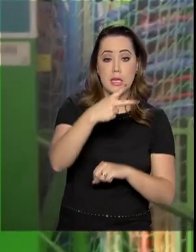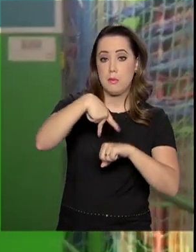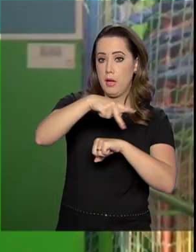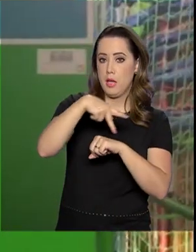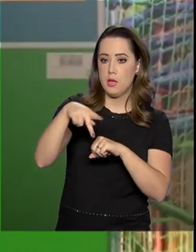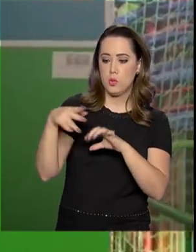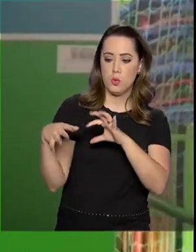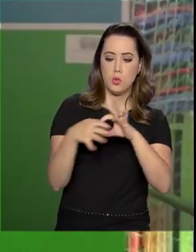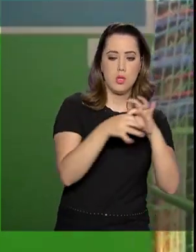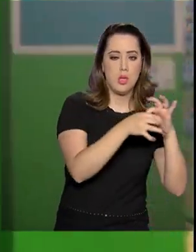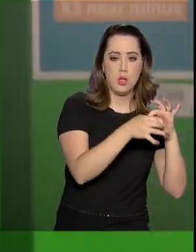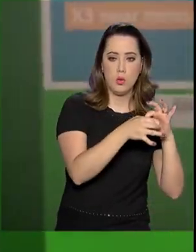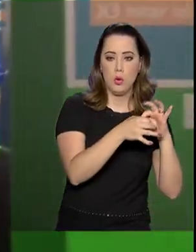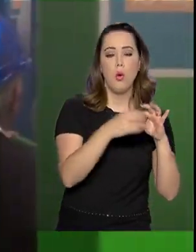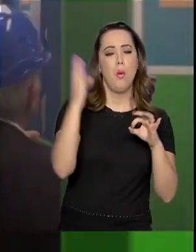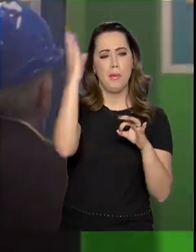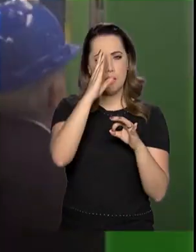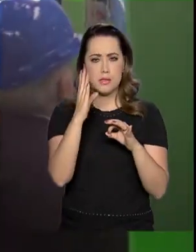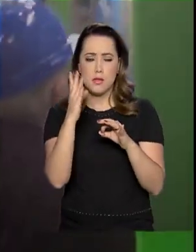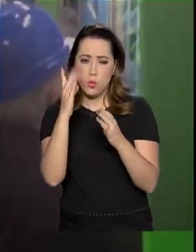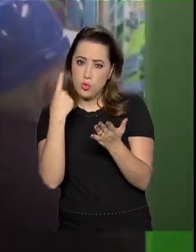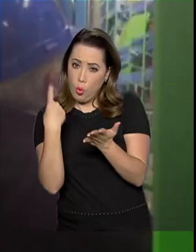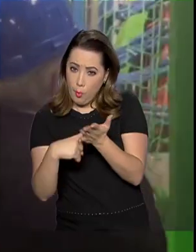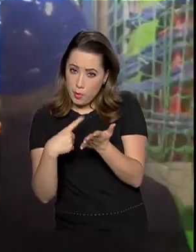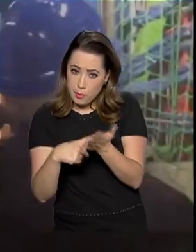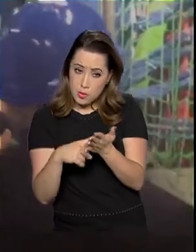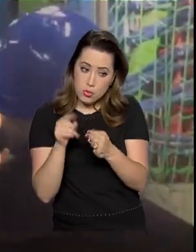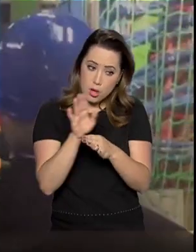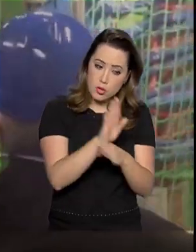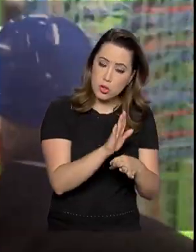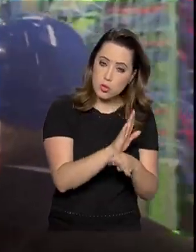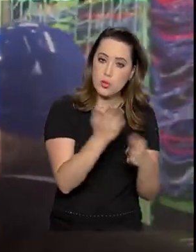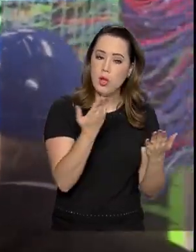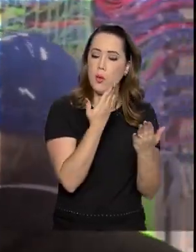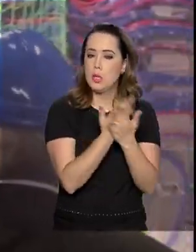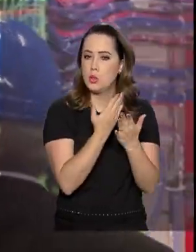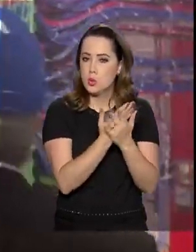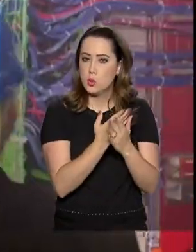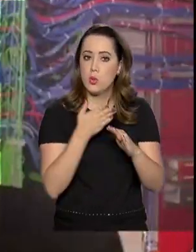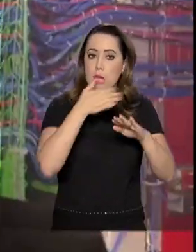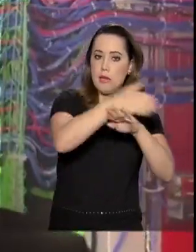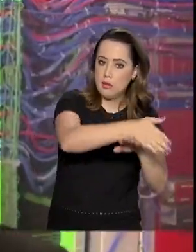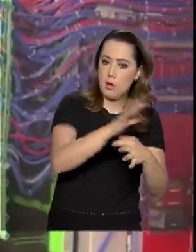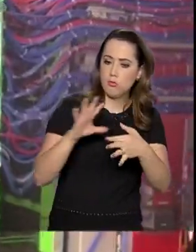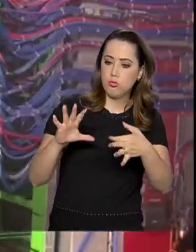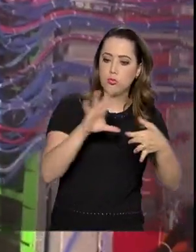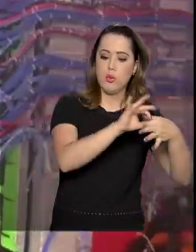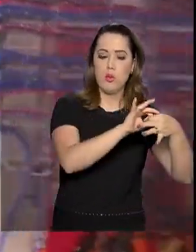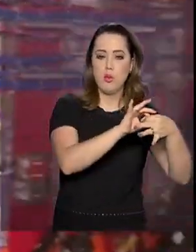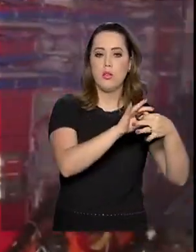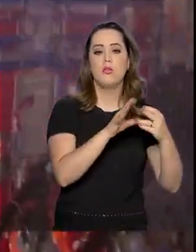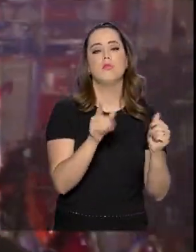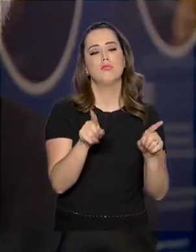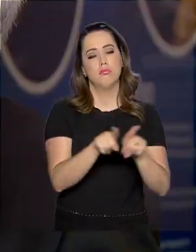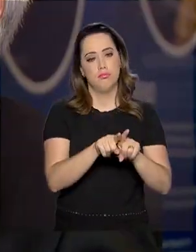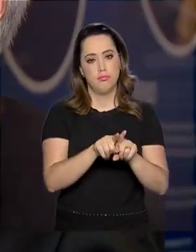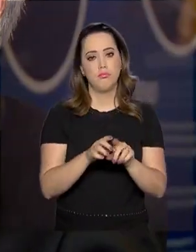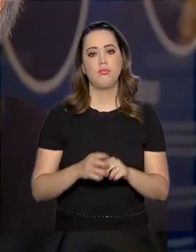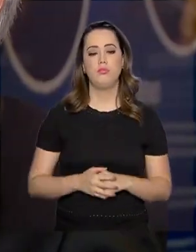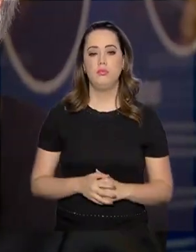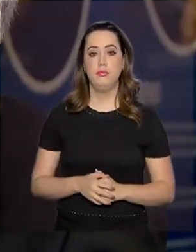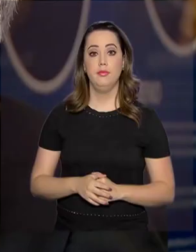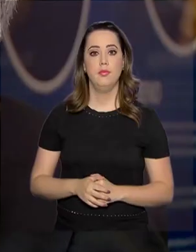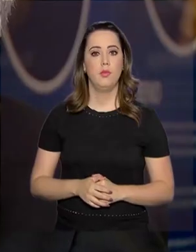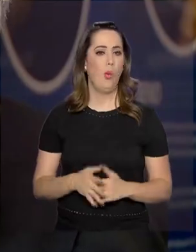O Brasil já tem um acordo de colaboração e estuda agora a entrada como país-membro associado. O que é